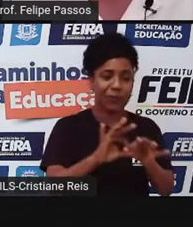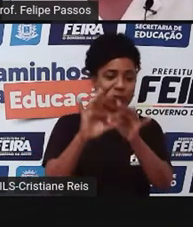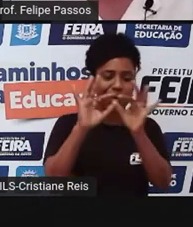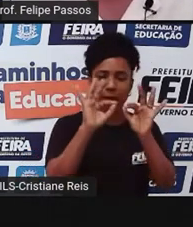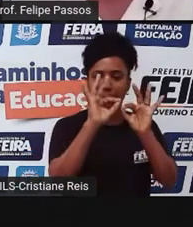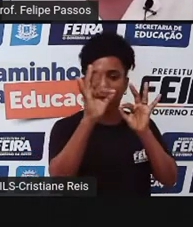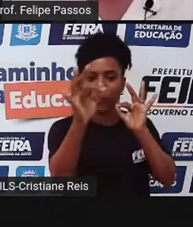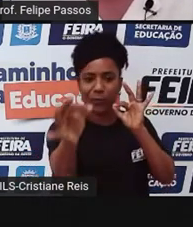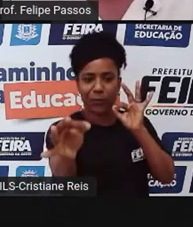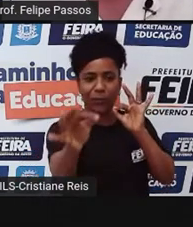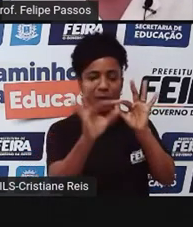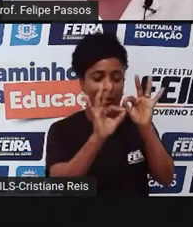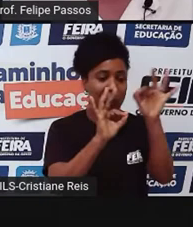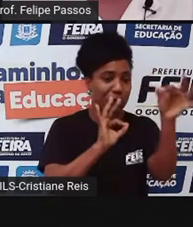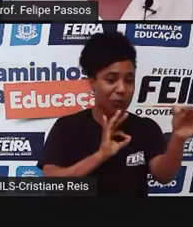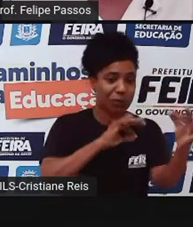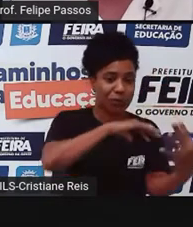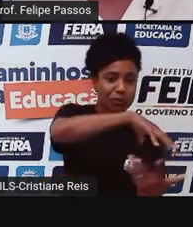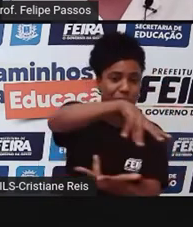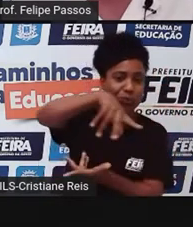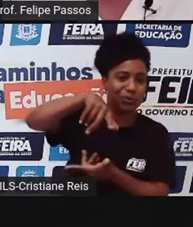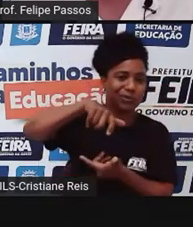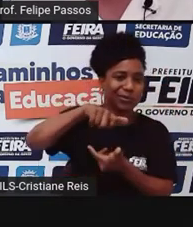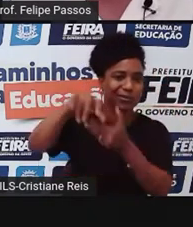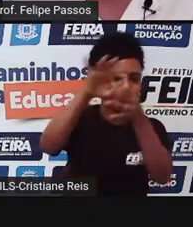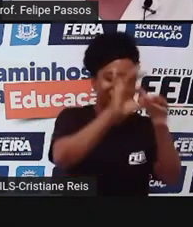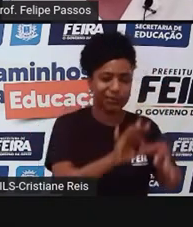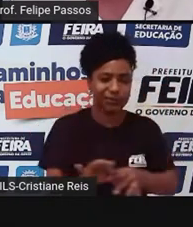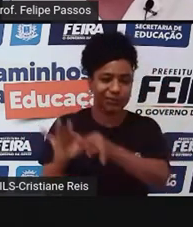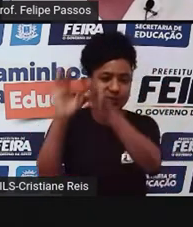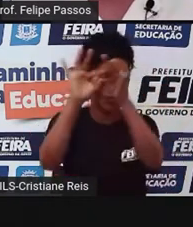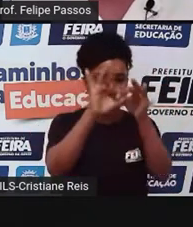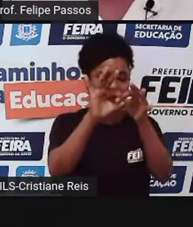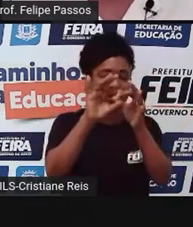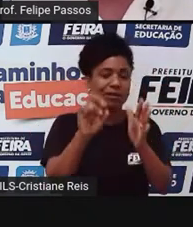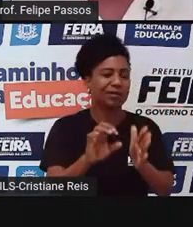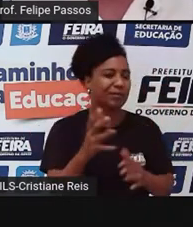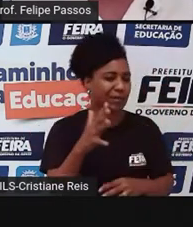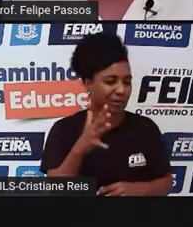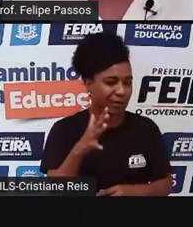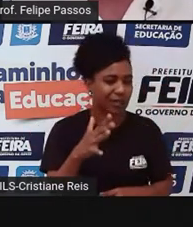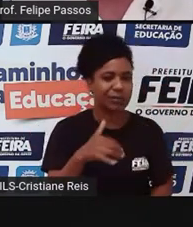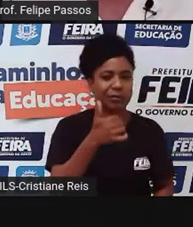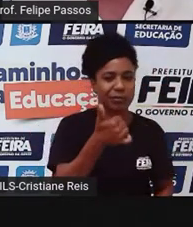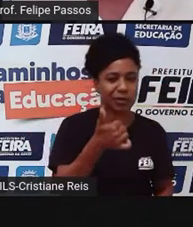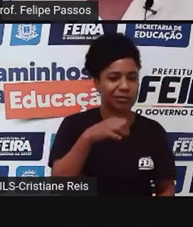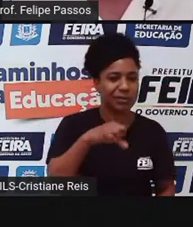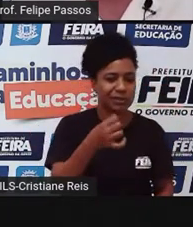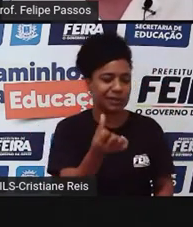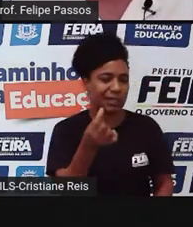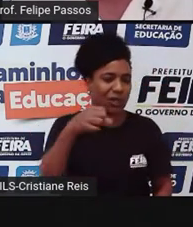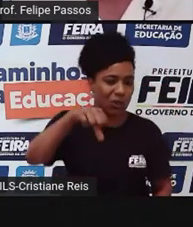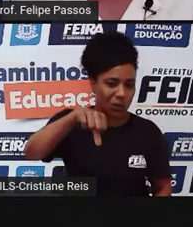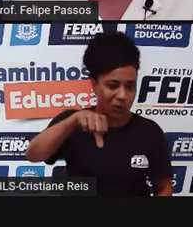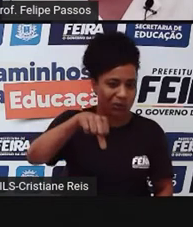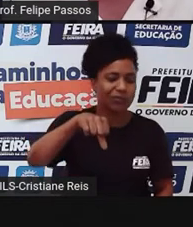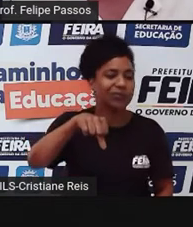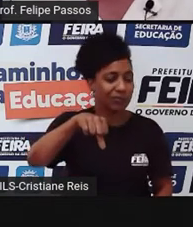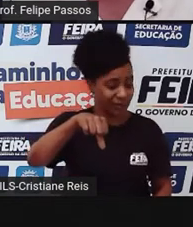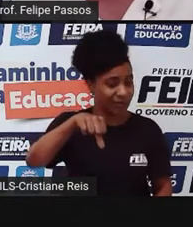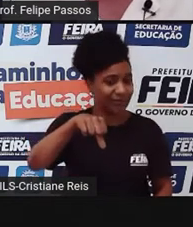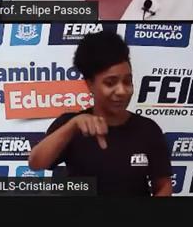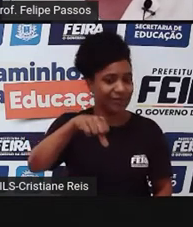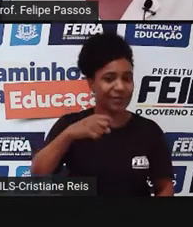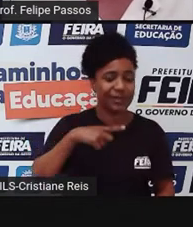em qualquer lugar do planeta. Ela surge lá no final da década de 60, do século passado, como um